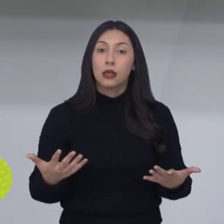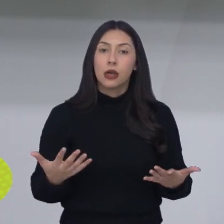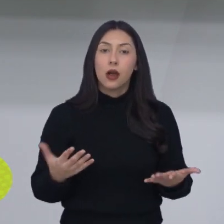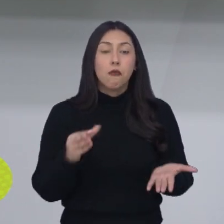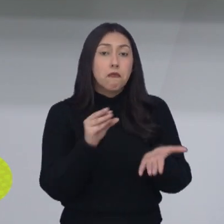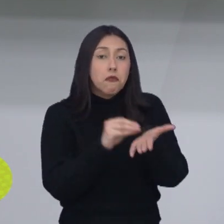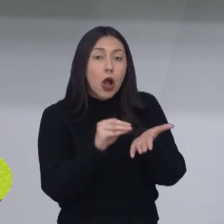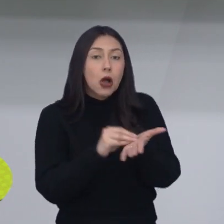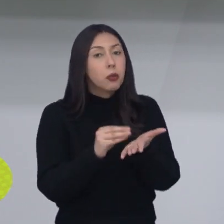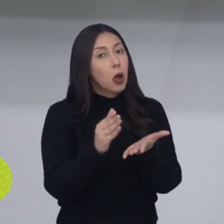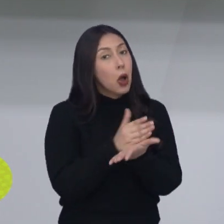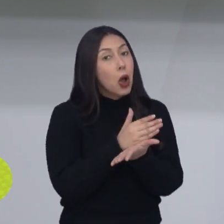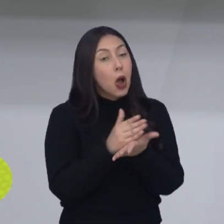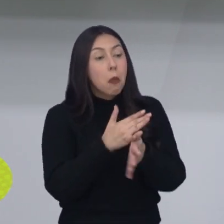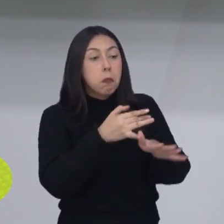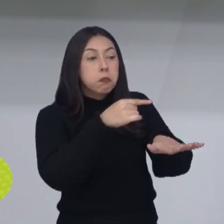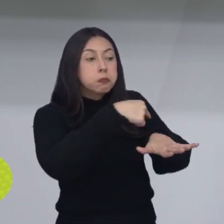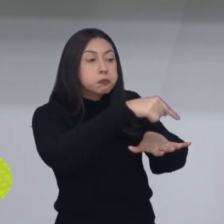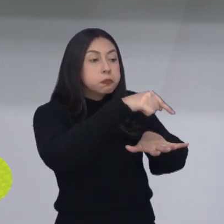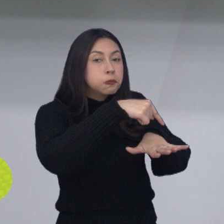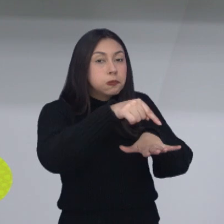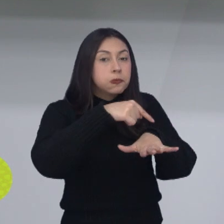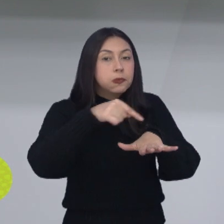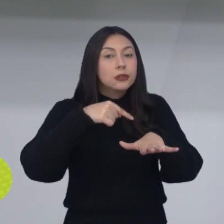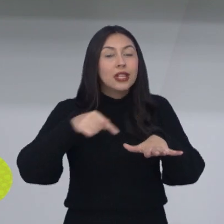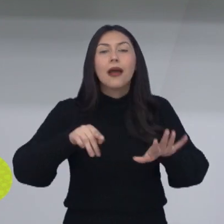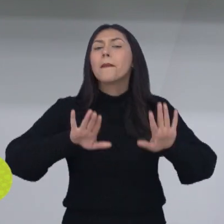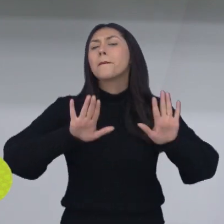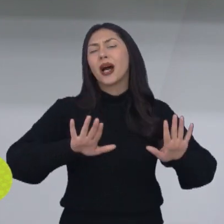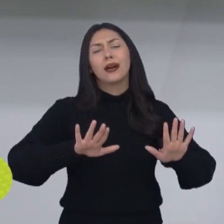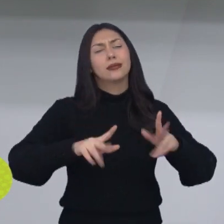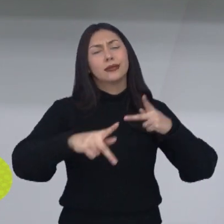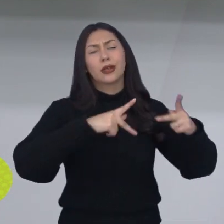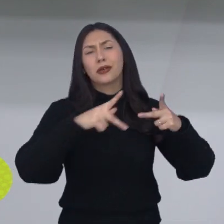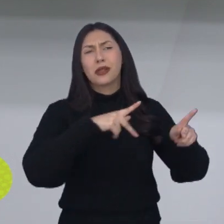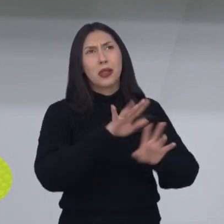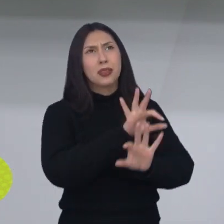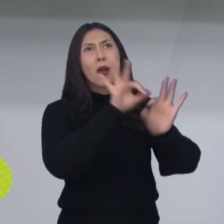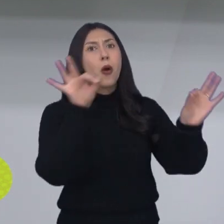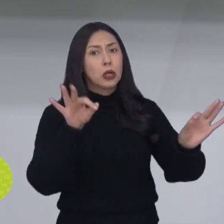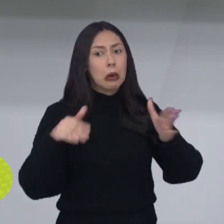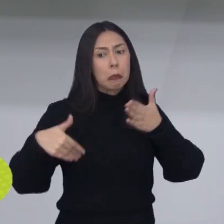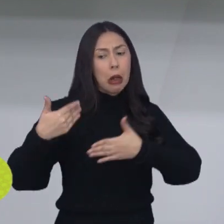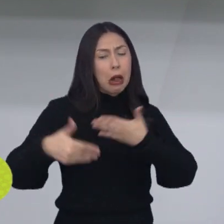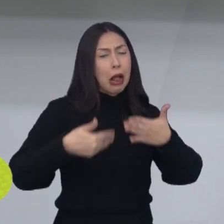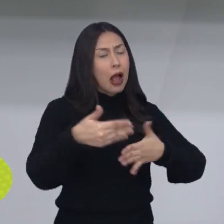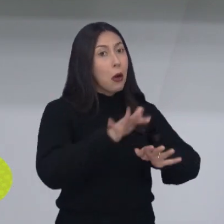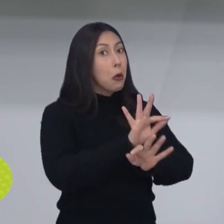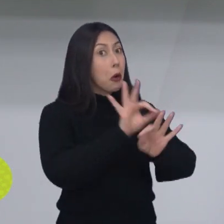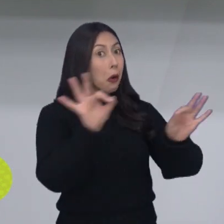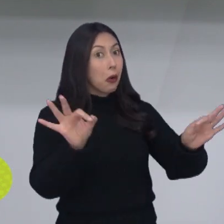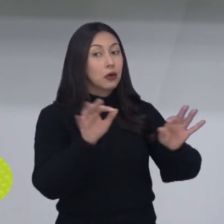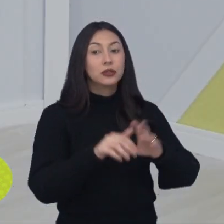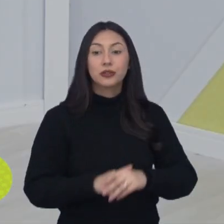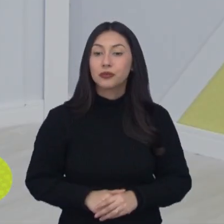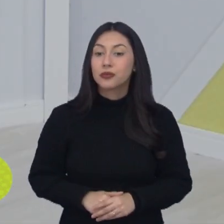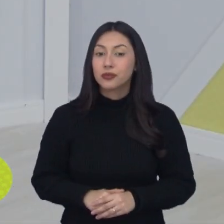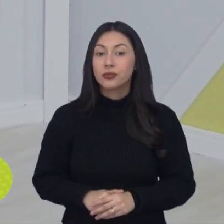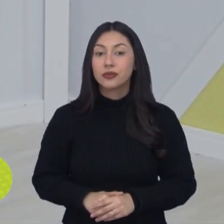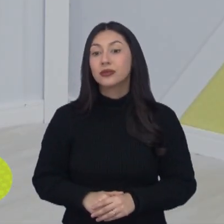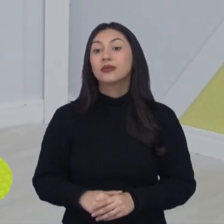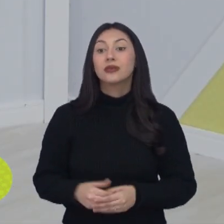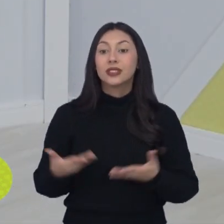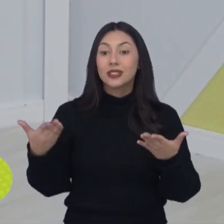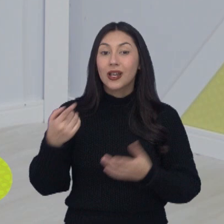outras modalidades para competir, onde o São José é favorito. Uma belíssima campanha aí da rapaziada. A gente está vendo aí, o Matheus vai